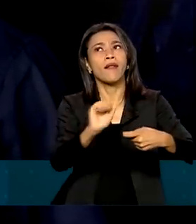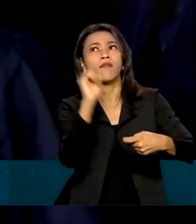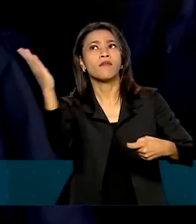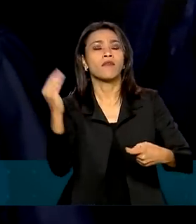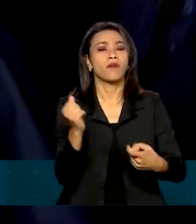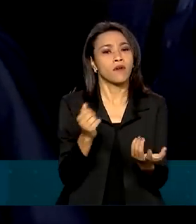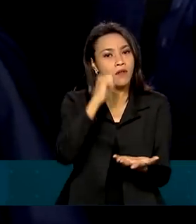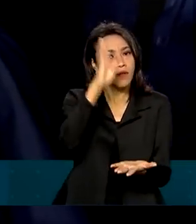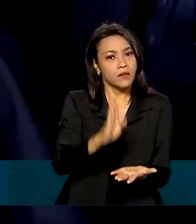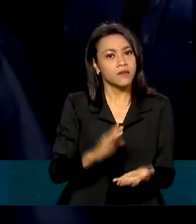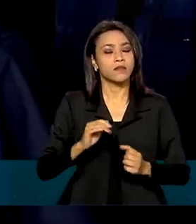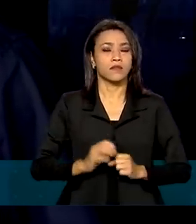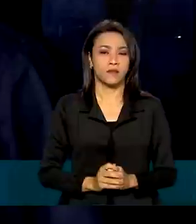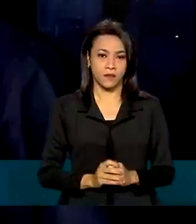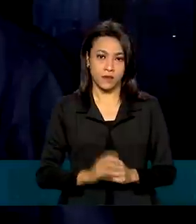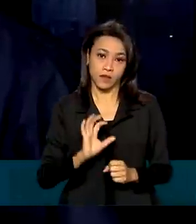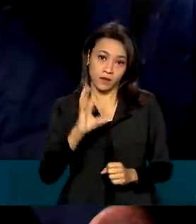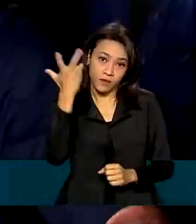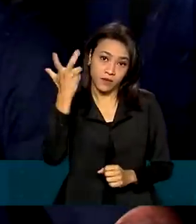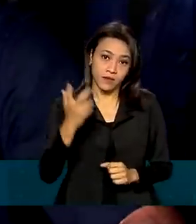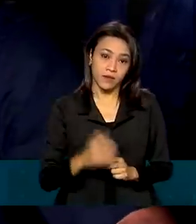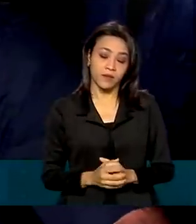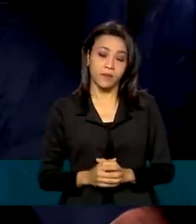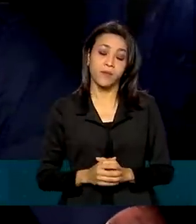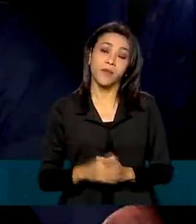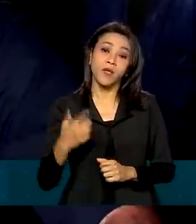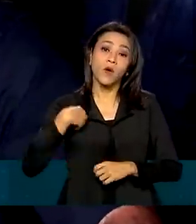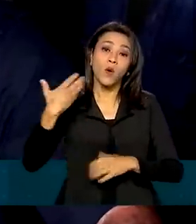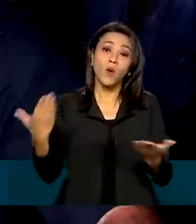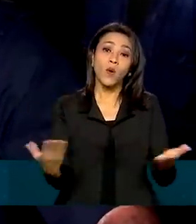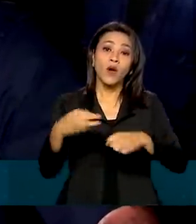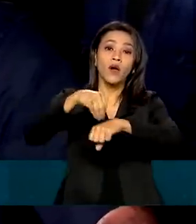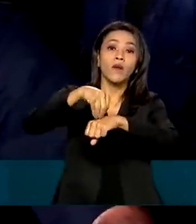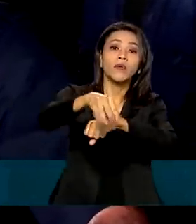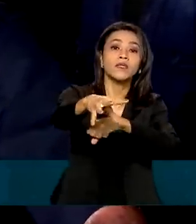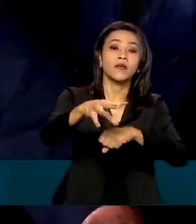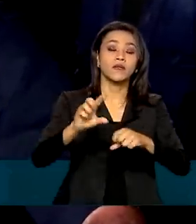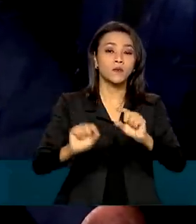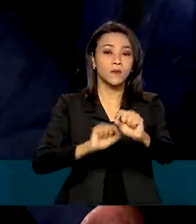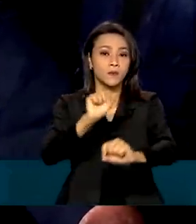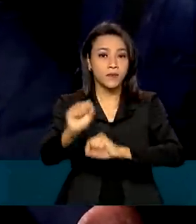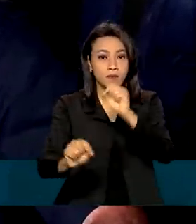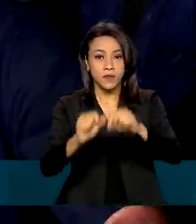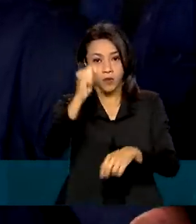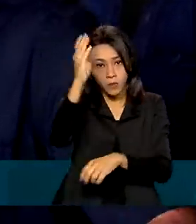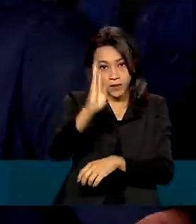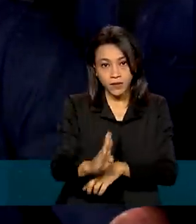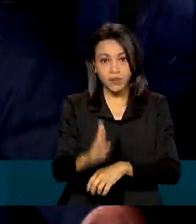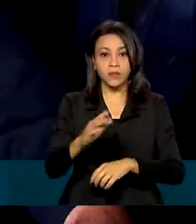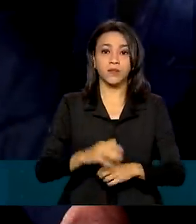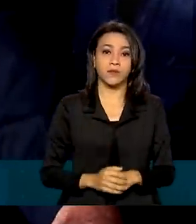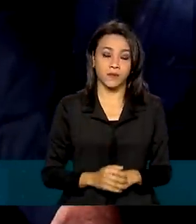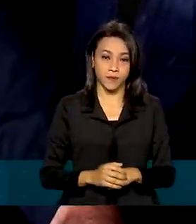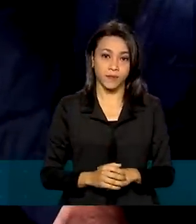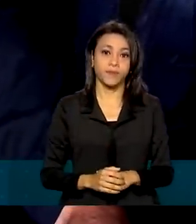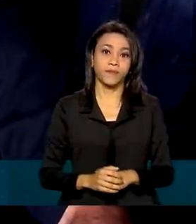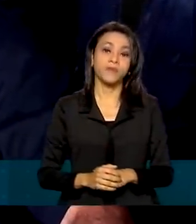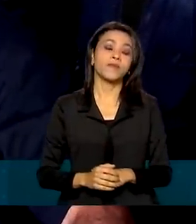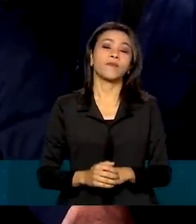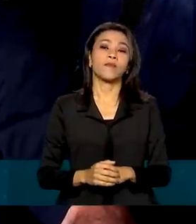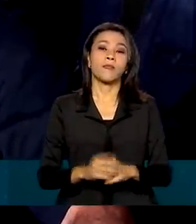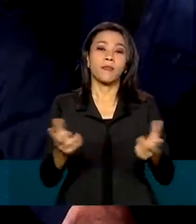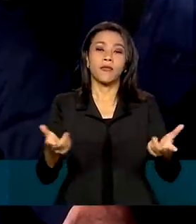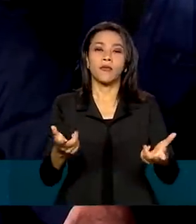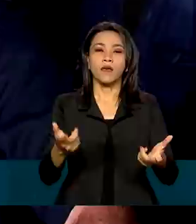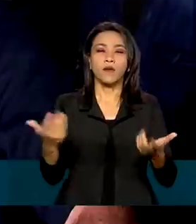de uma crise ideológica também. A mensagem é que o Brasil, levando em conta a grande maioria